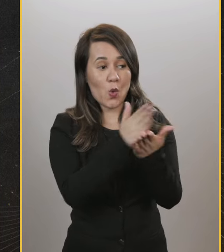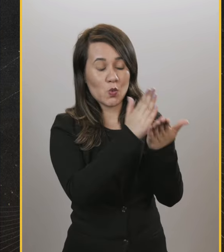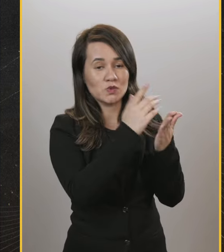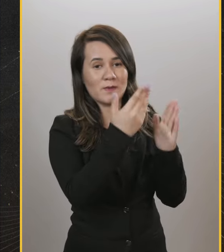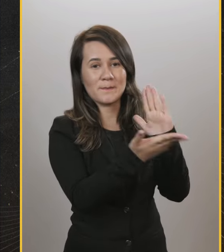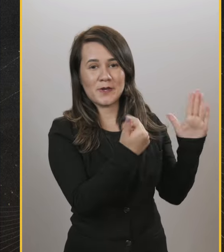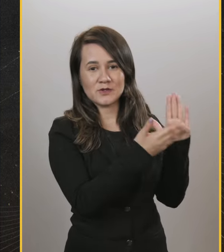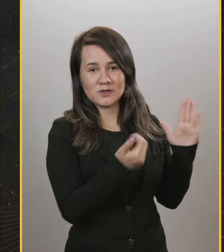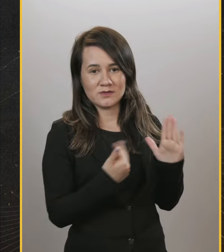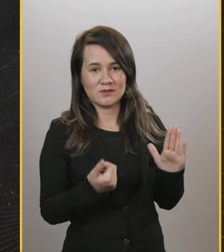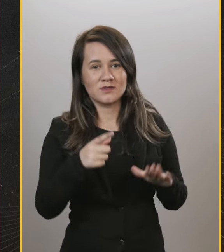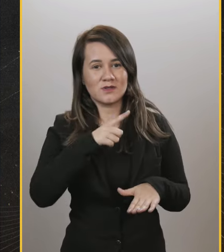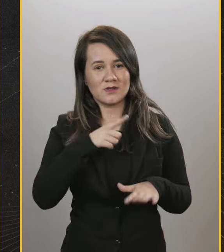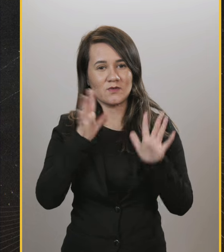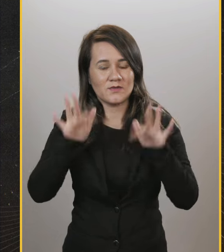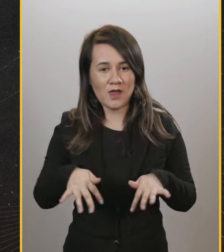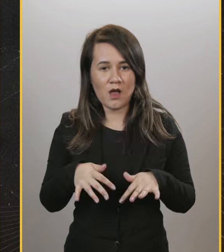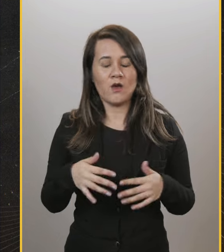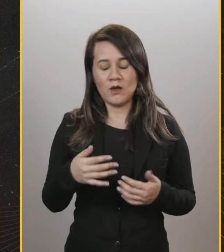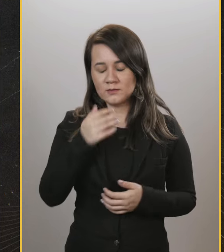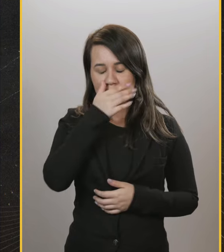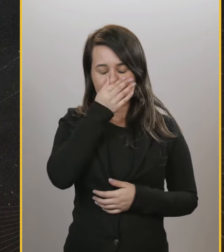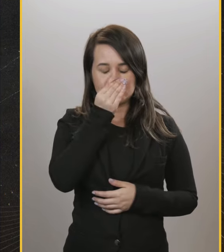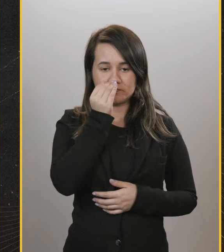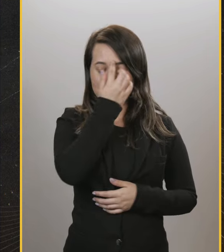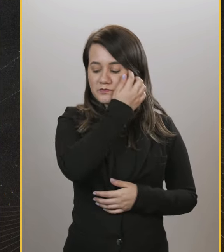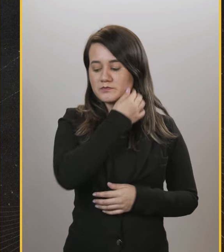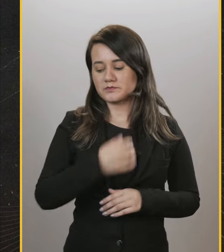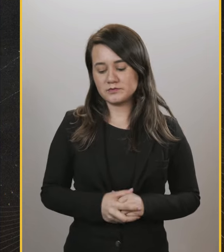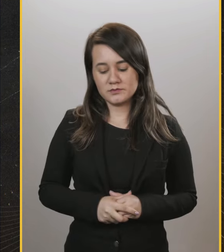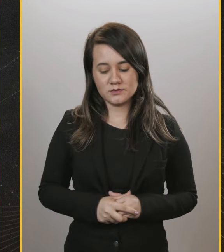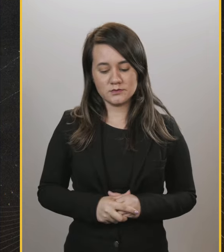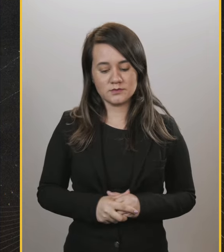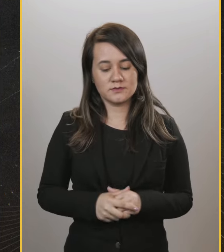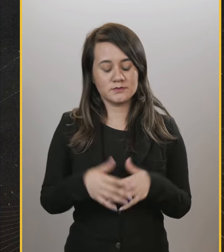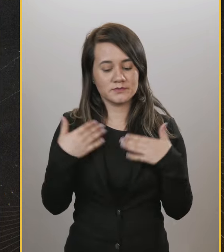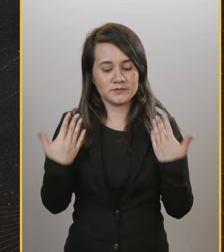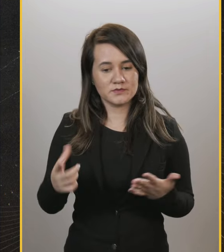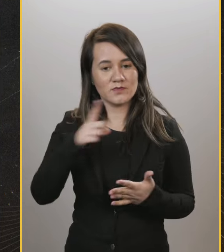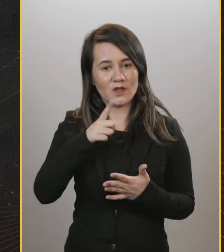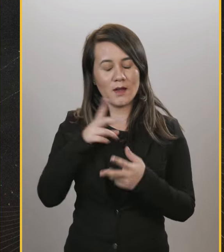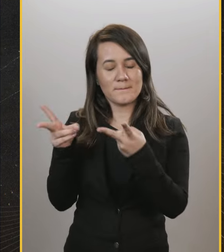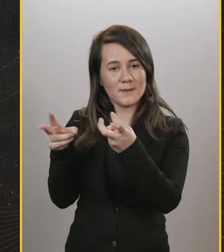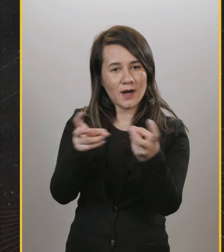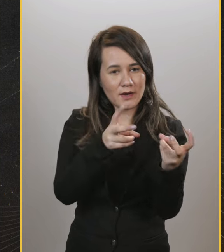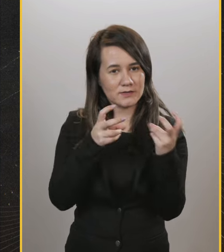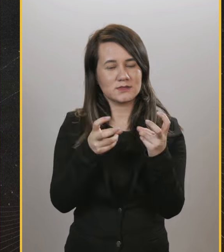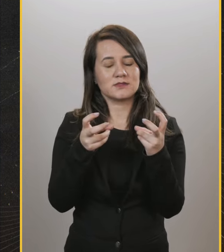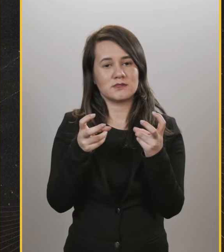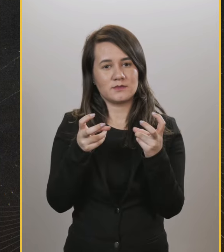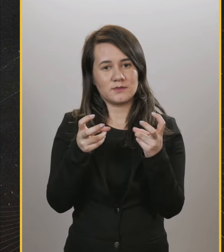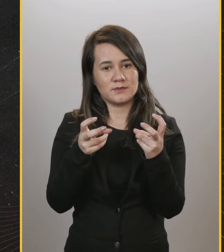tirar votos de uma galera que está polarizada, no fim das contas, né? Então, a gente tem um